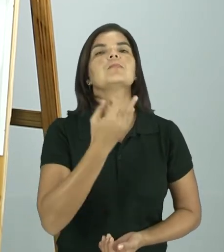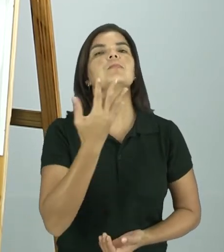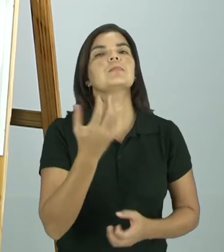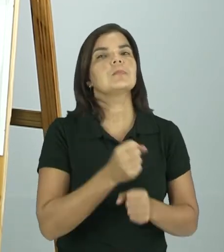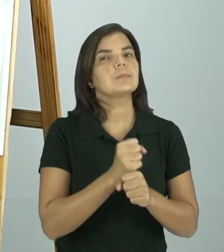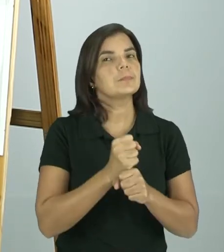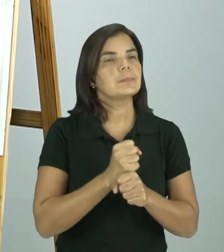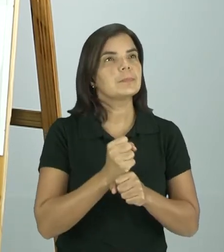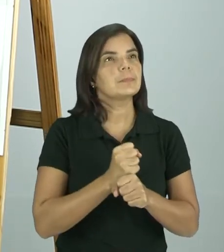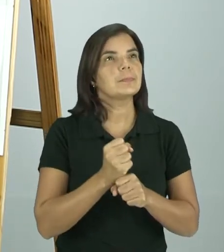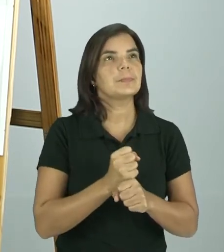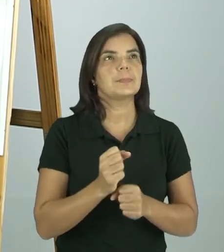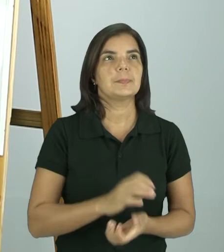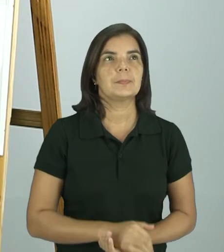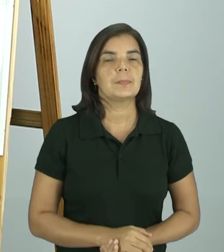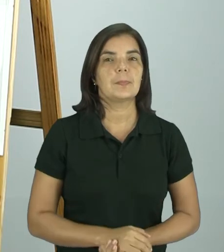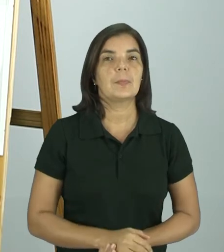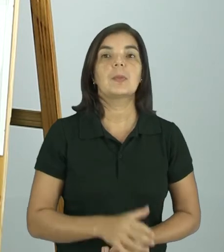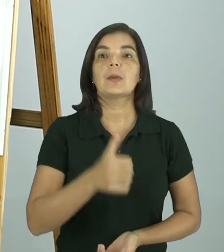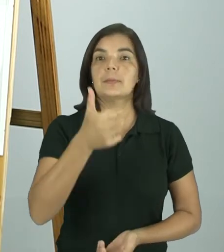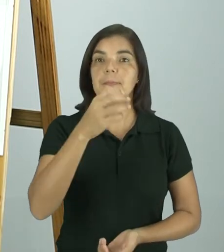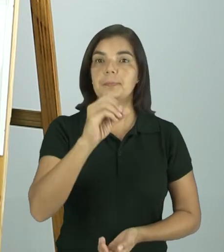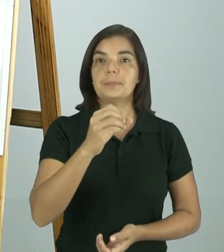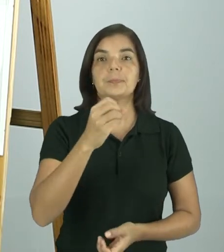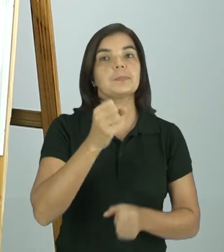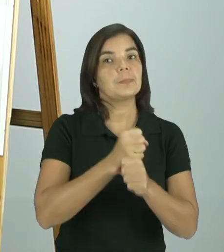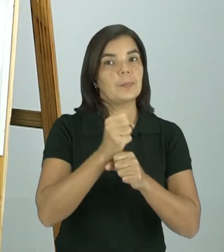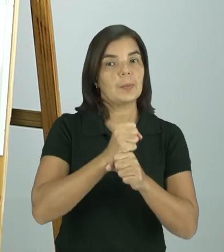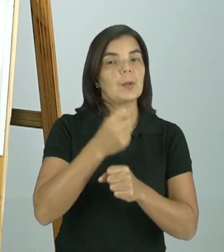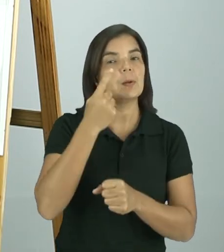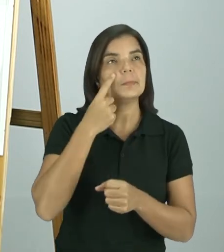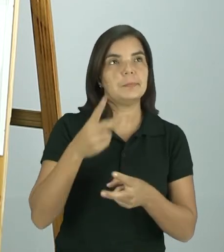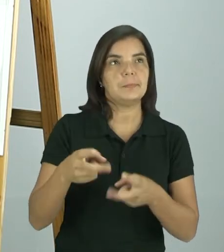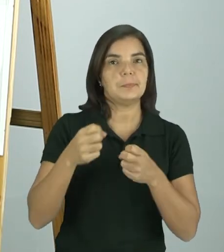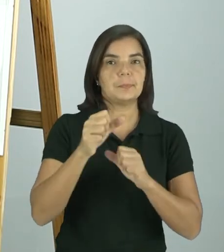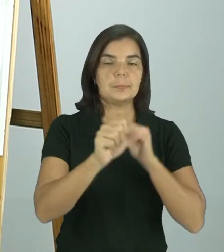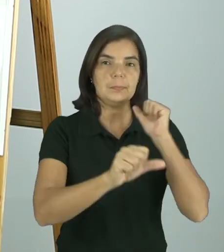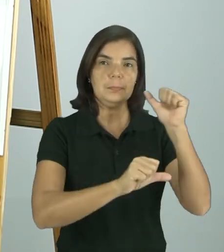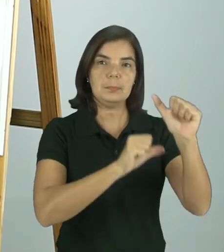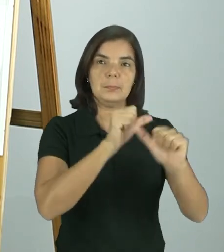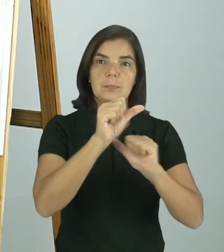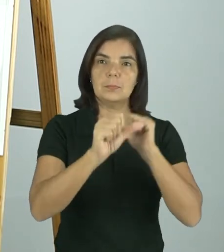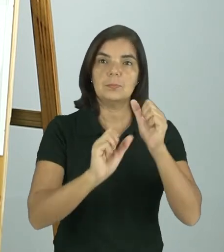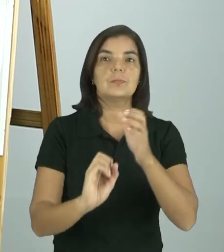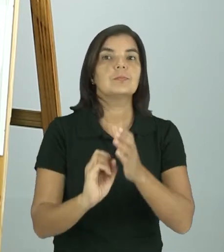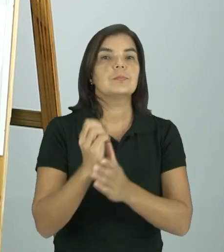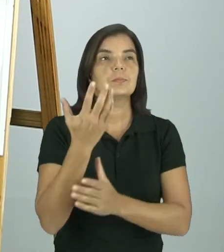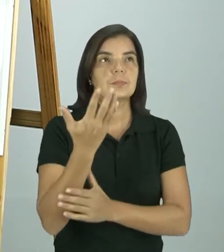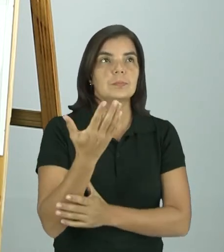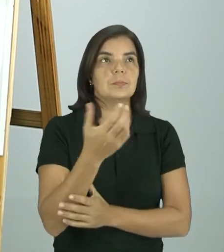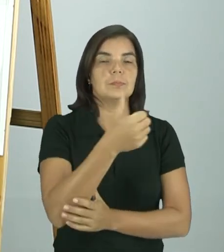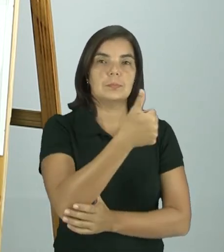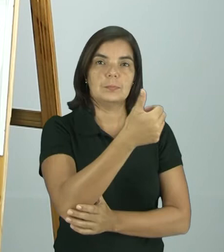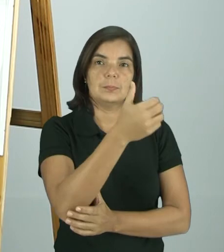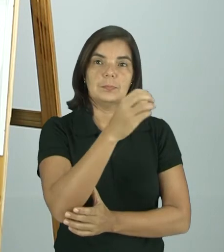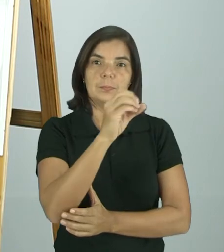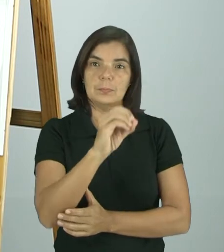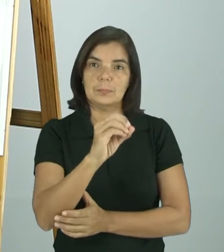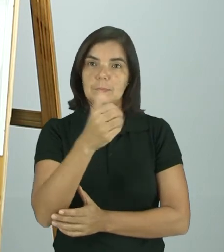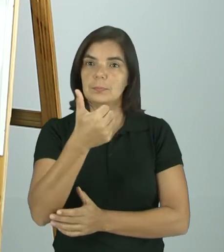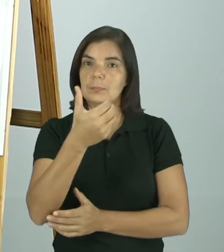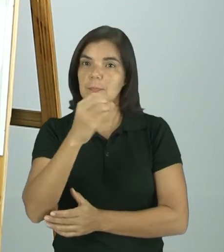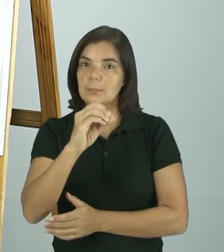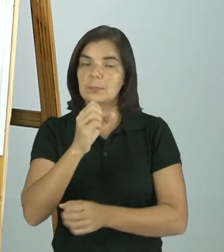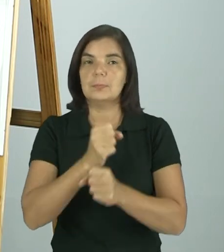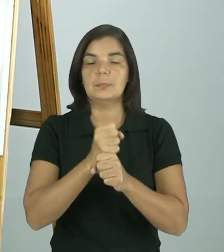depois? Dez. Observem que estas transformações estão ocorrendo de quanto em quanto